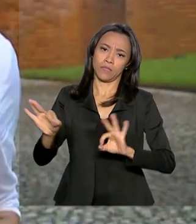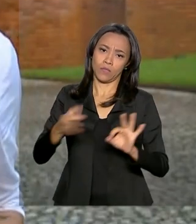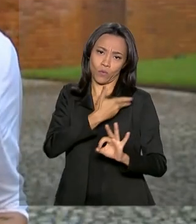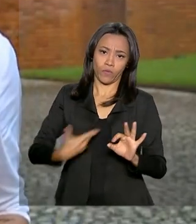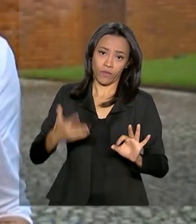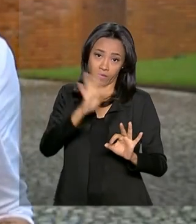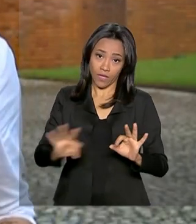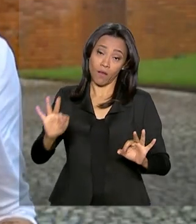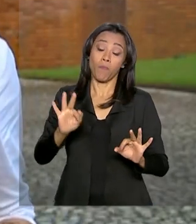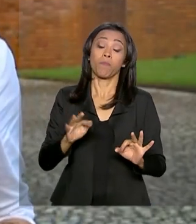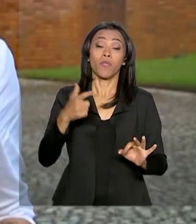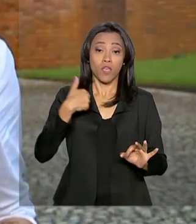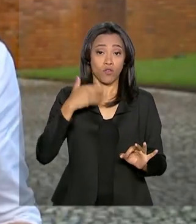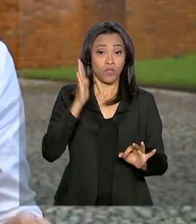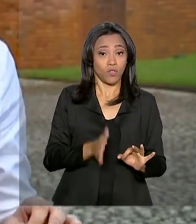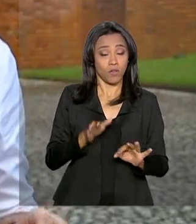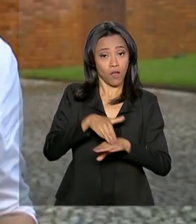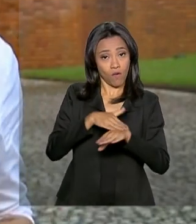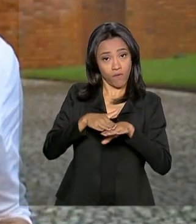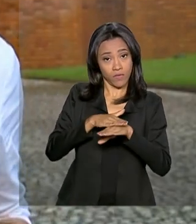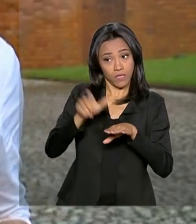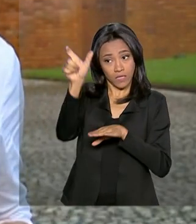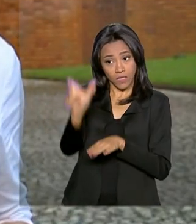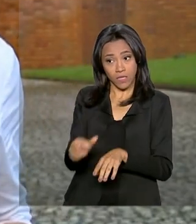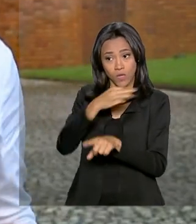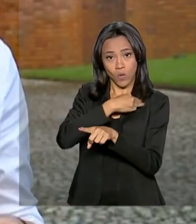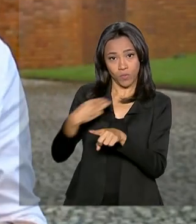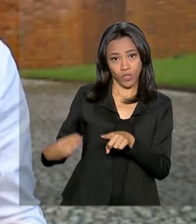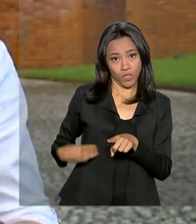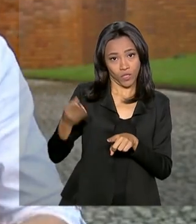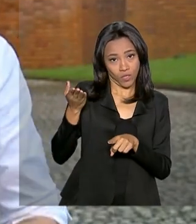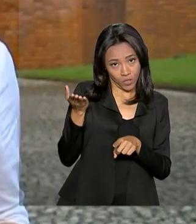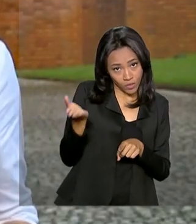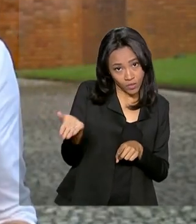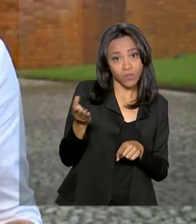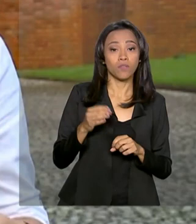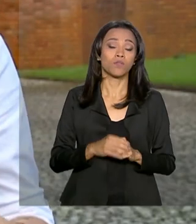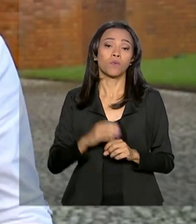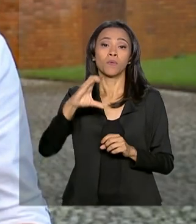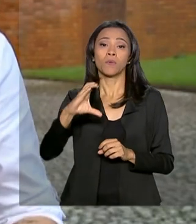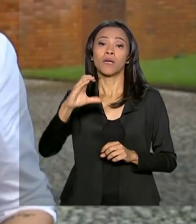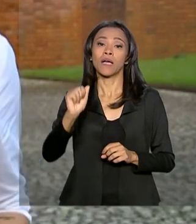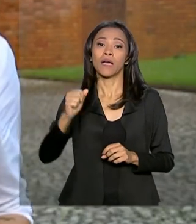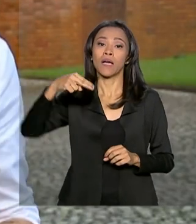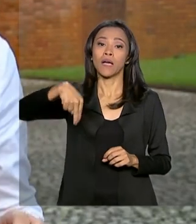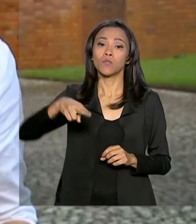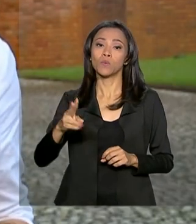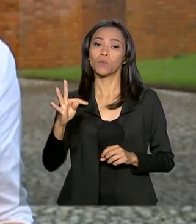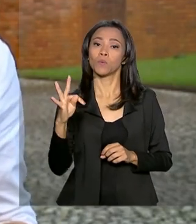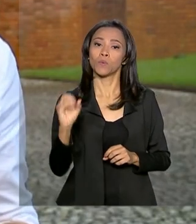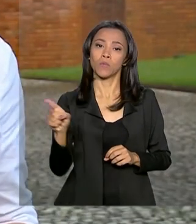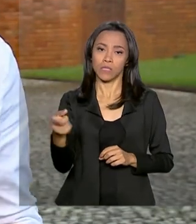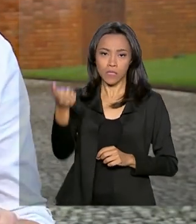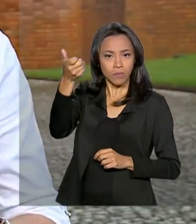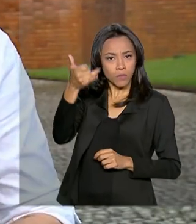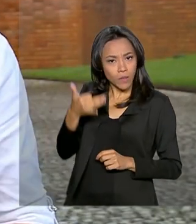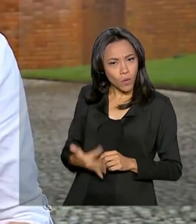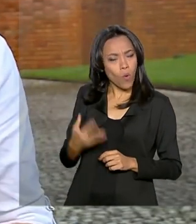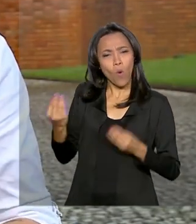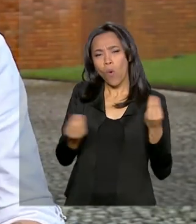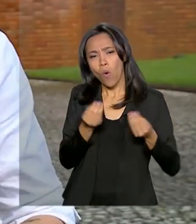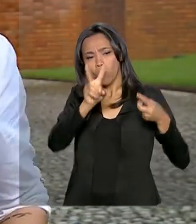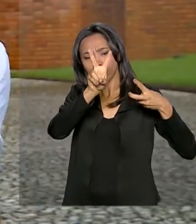federal. Eu conversei com o ministro do Desenvolvimento Regional, Gustavo Canuto, que me falou sobre os eixos que serão